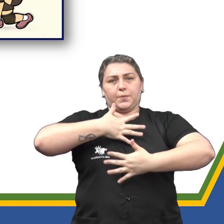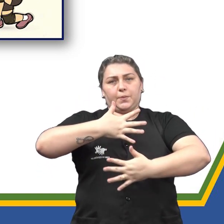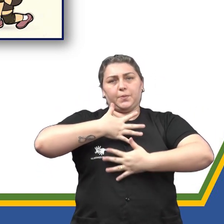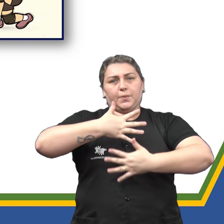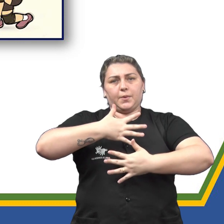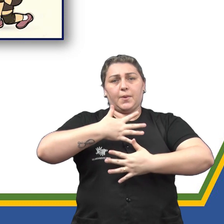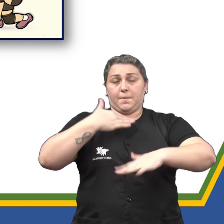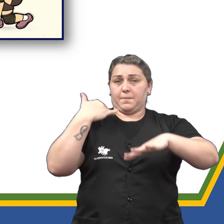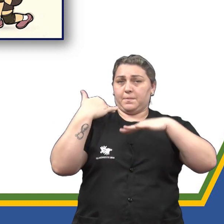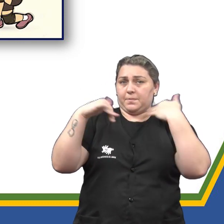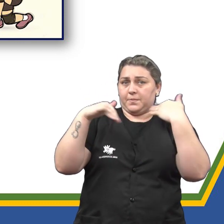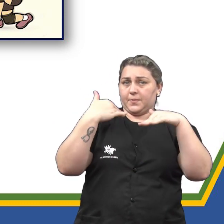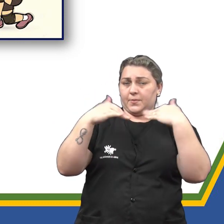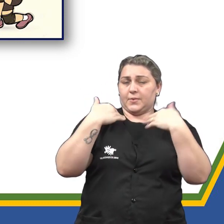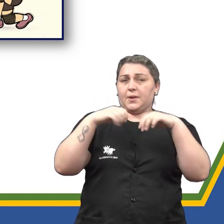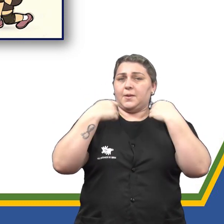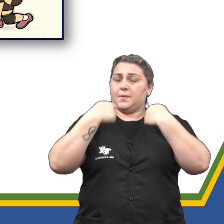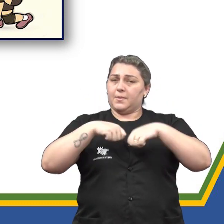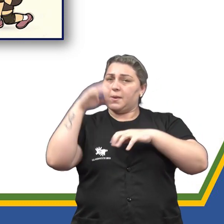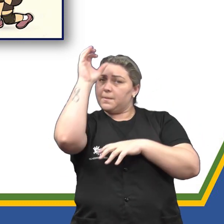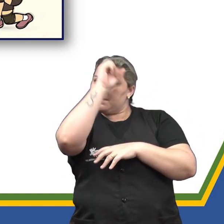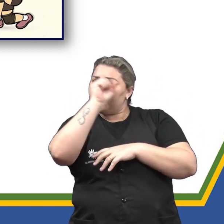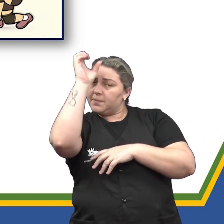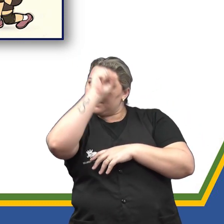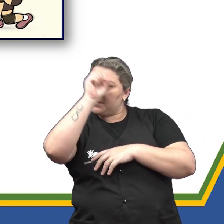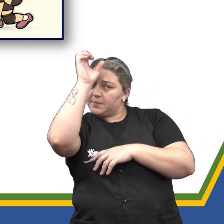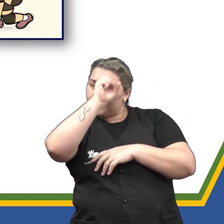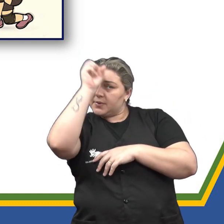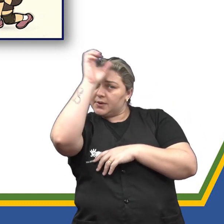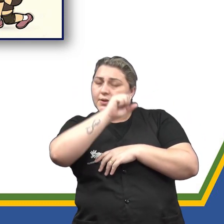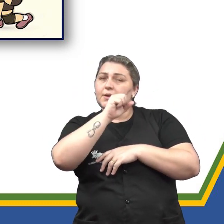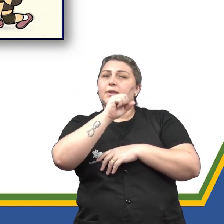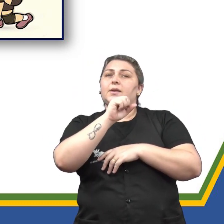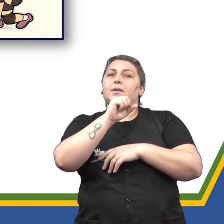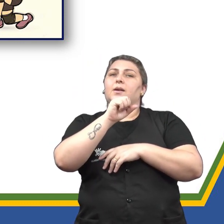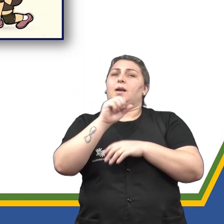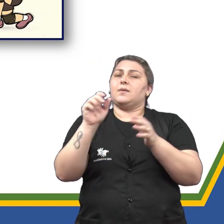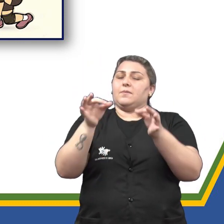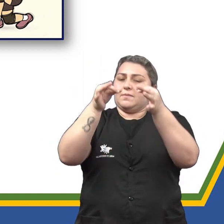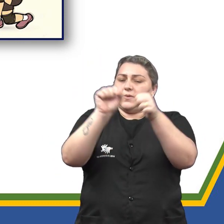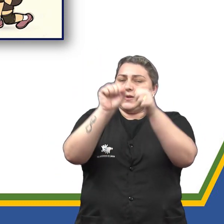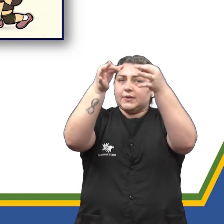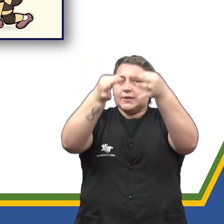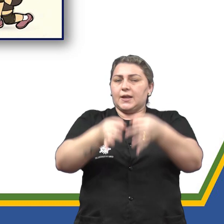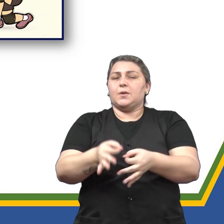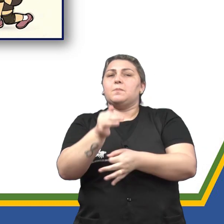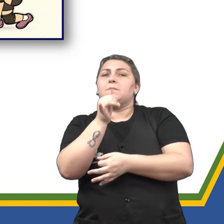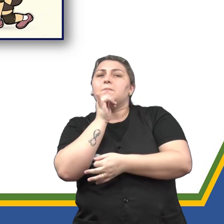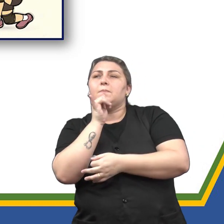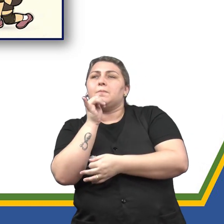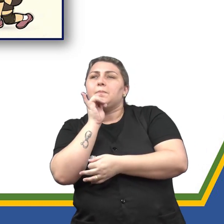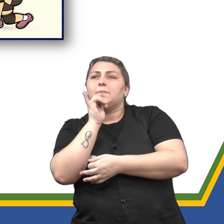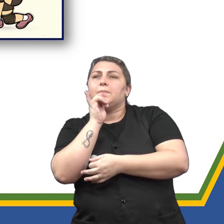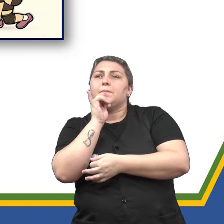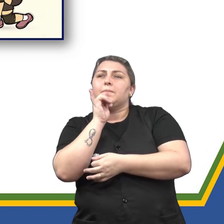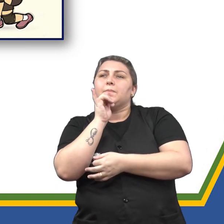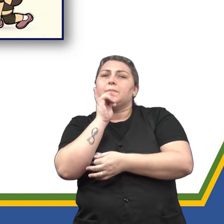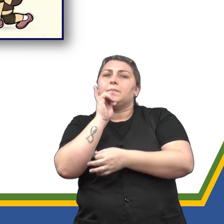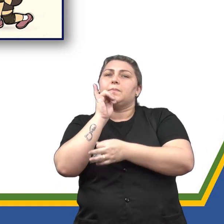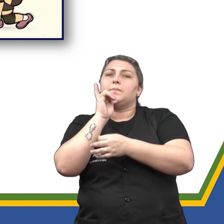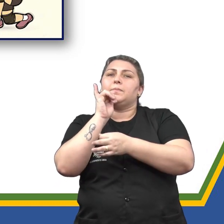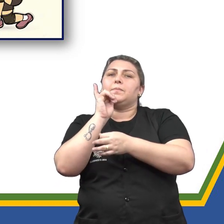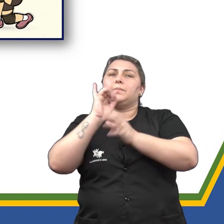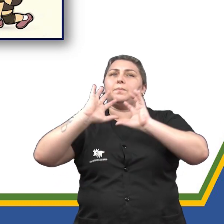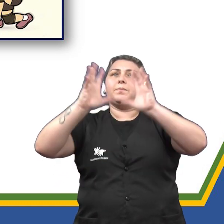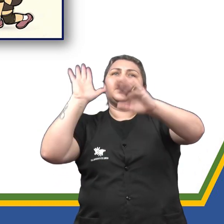São movimentos que devem ser aprendidos a fim de serem executados corretamente, como por exemplo, dar um saque de